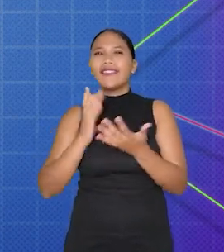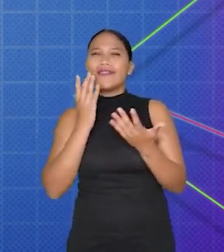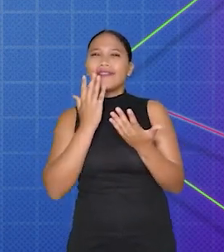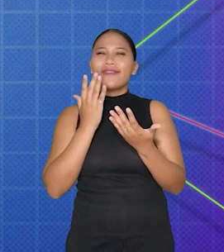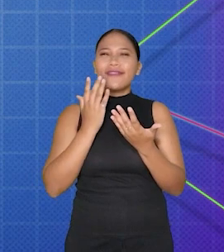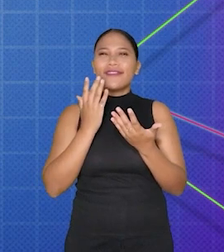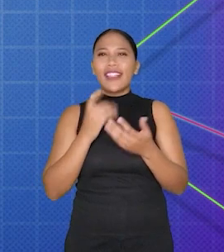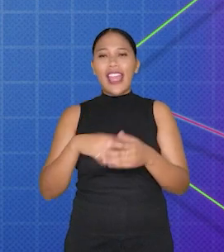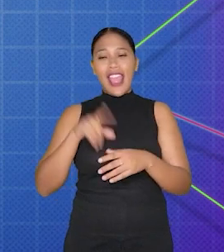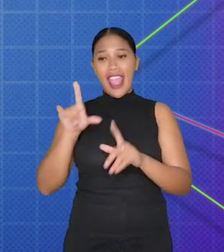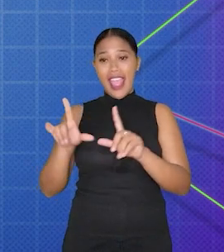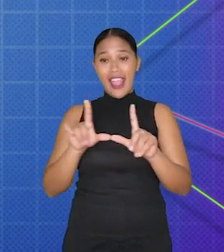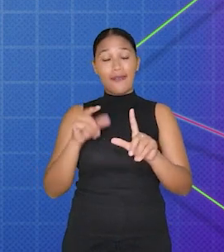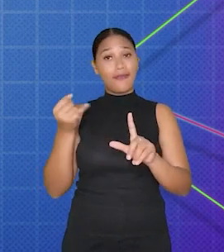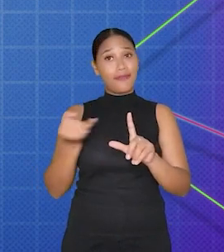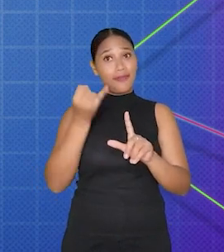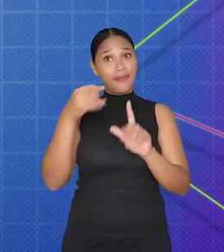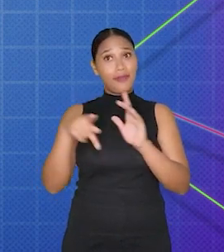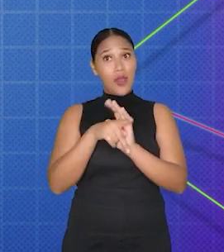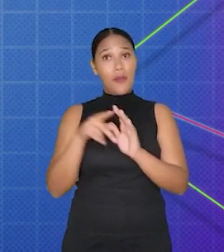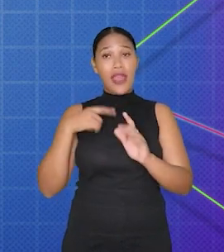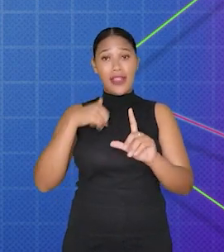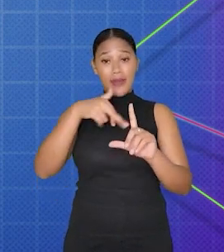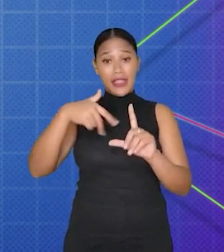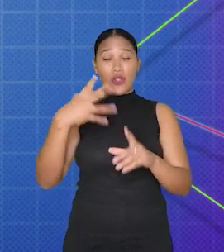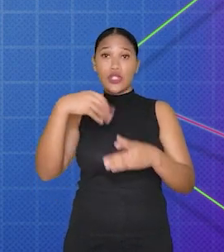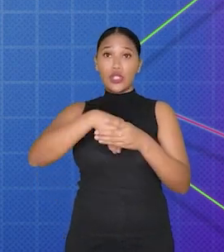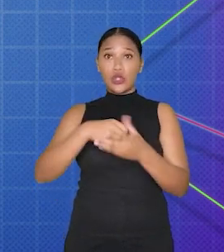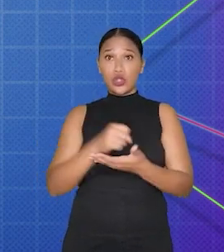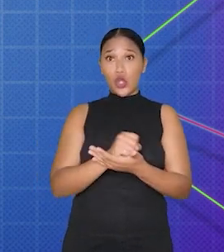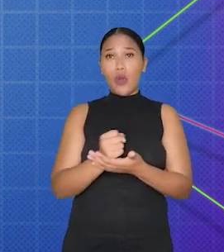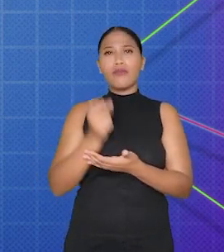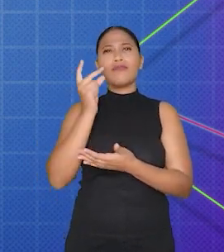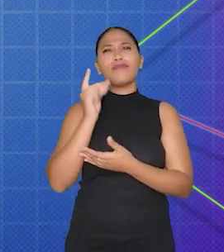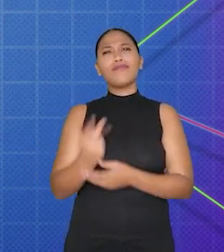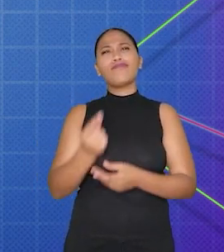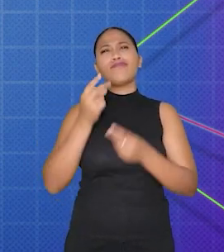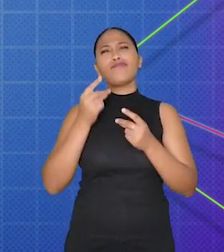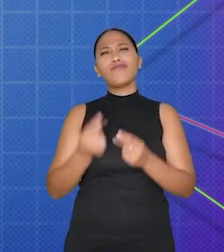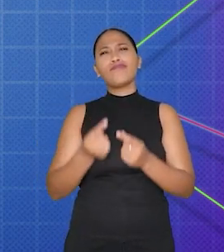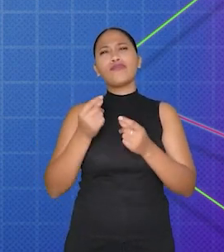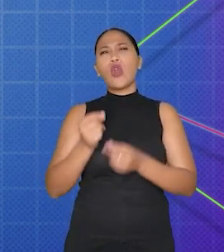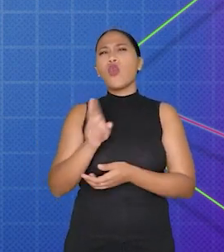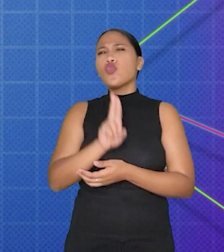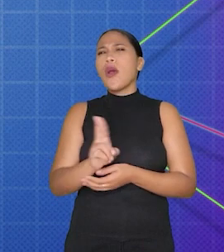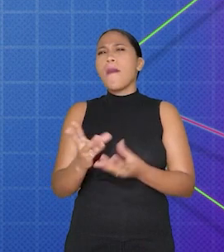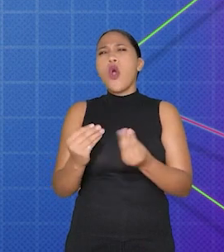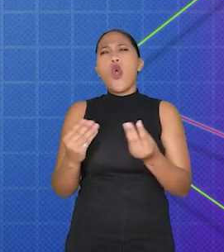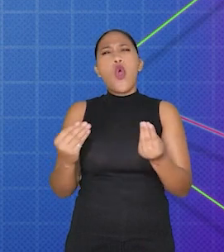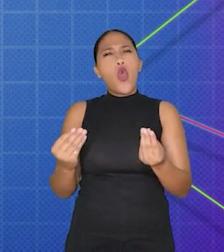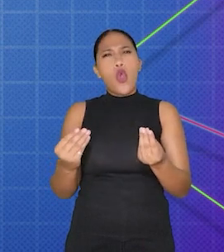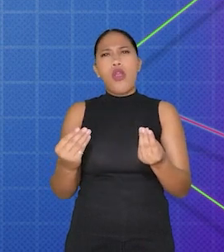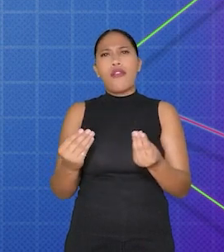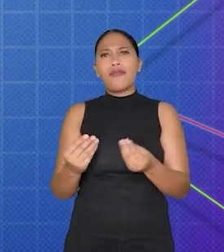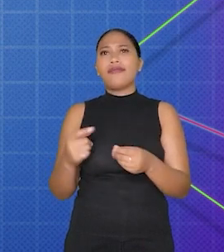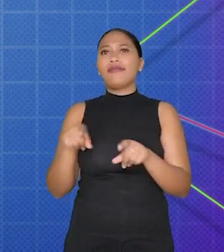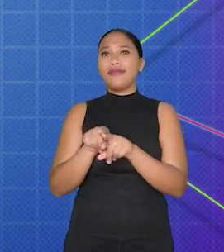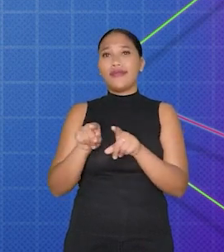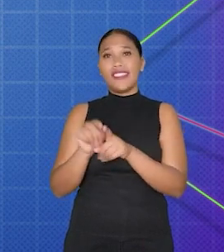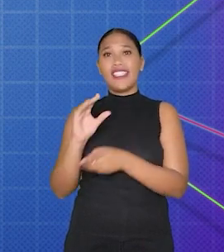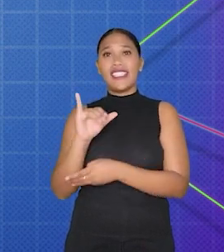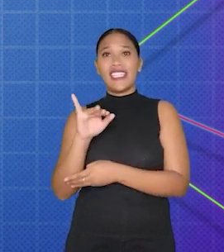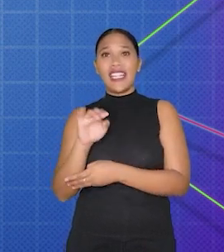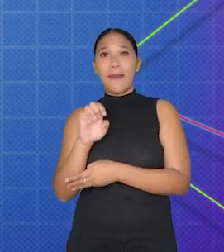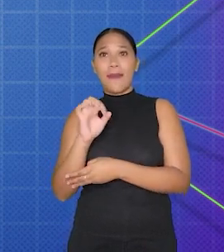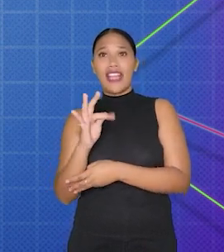frames são uma parte fundamental para a criação de animações em jogos e são usados em muitos outros aspectos da criação de jogos, como